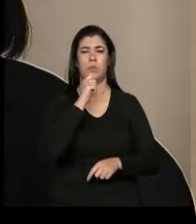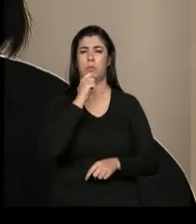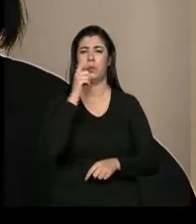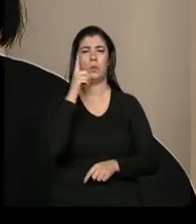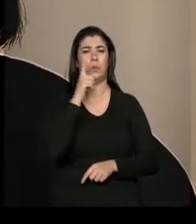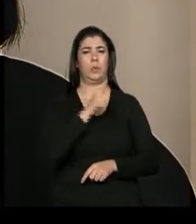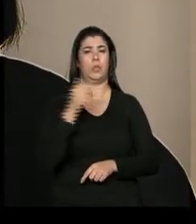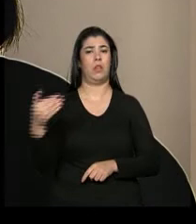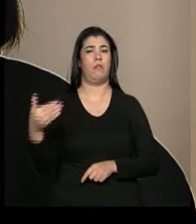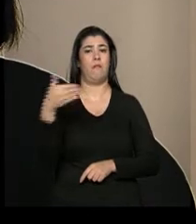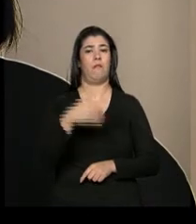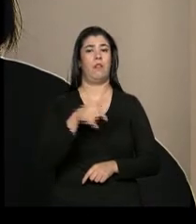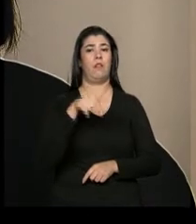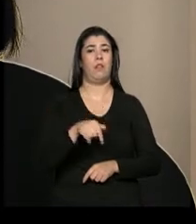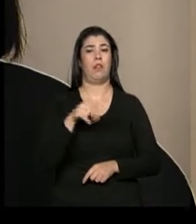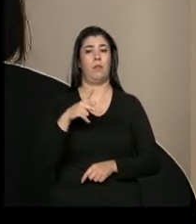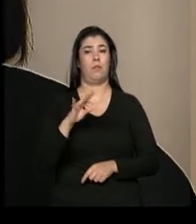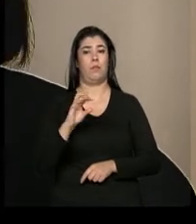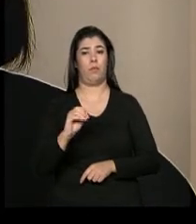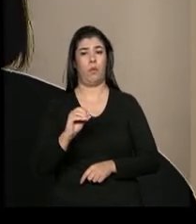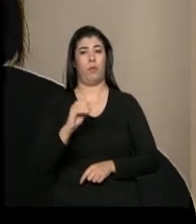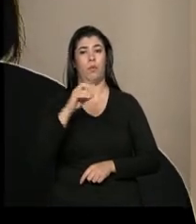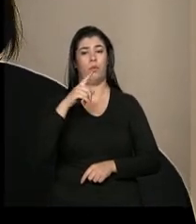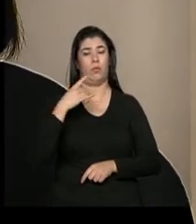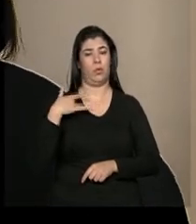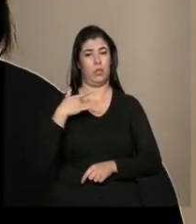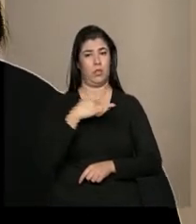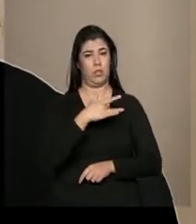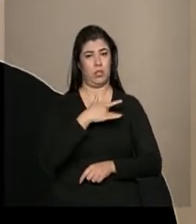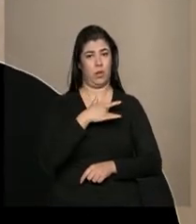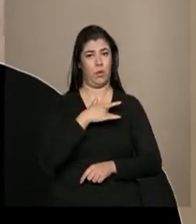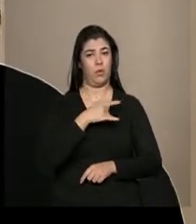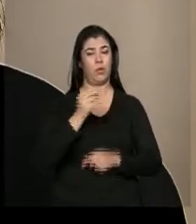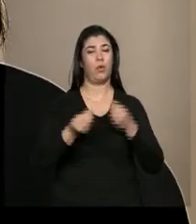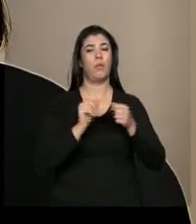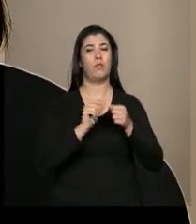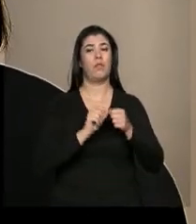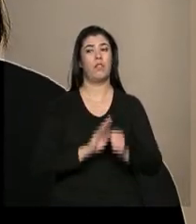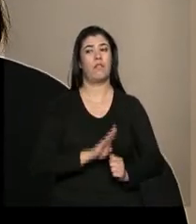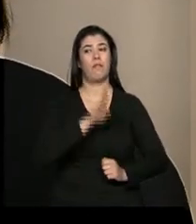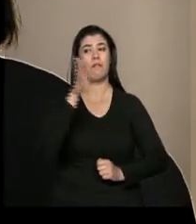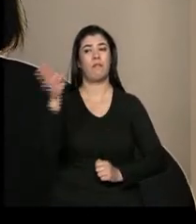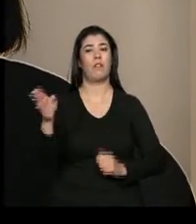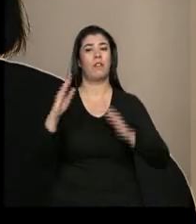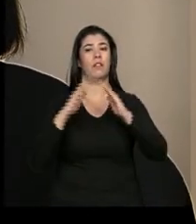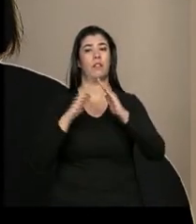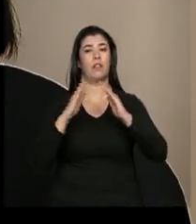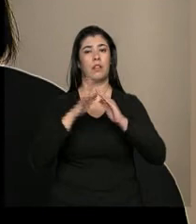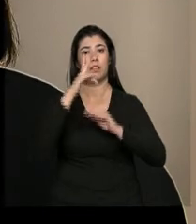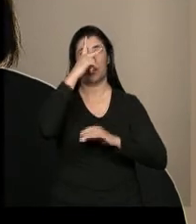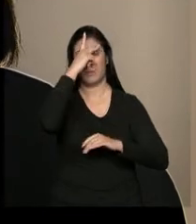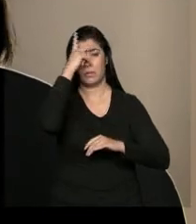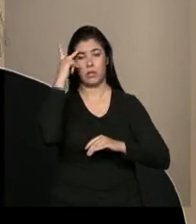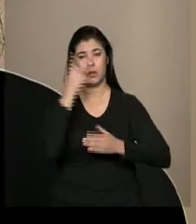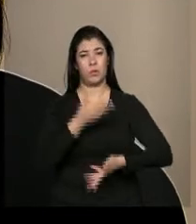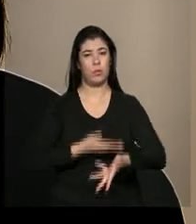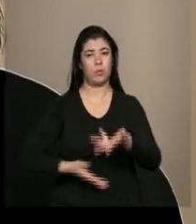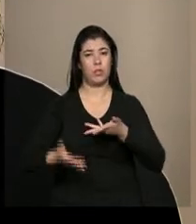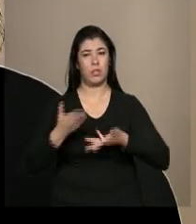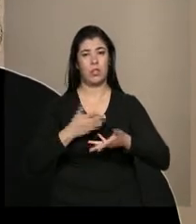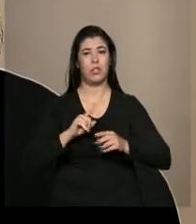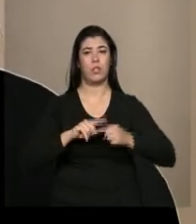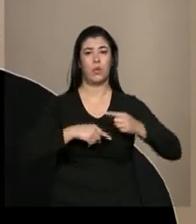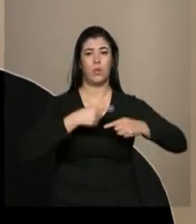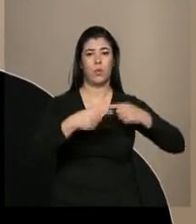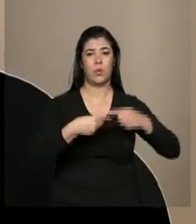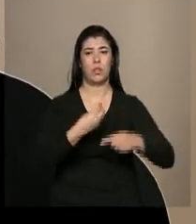chegar ao posto para ter um atendimento. E ela vai ao paciente e ela atende todo mundo do ciclo de